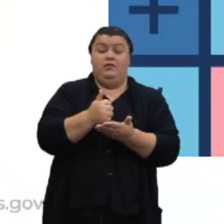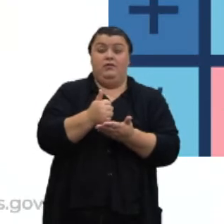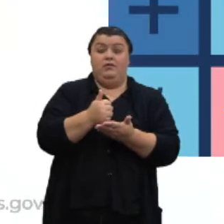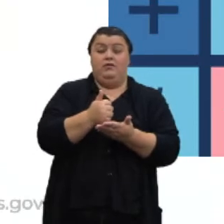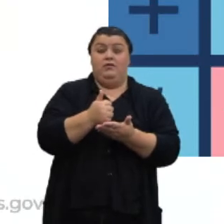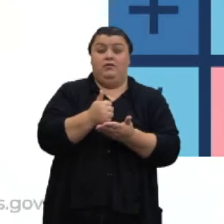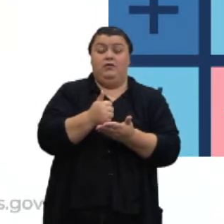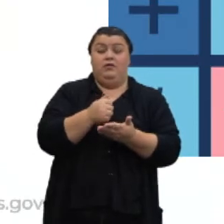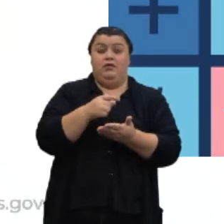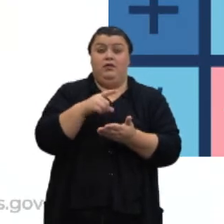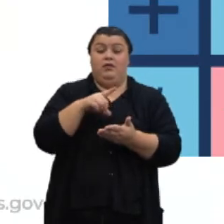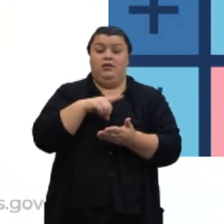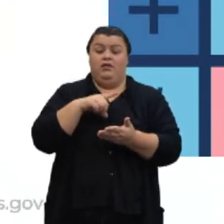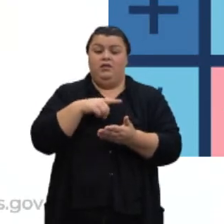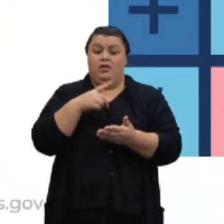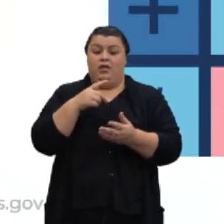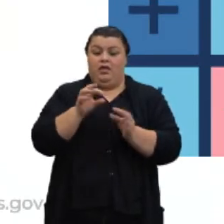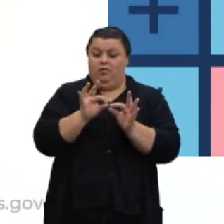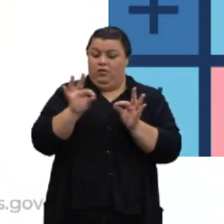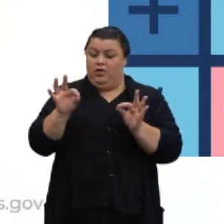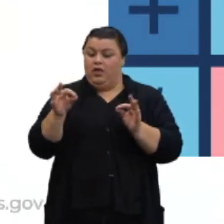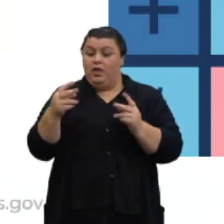que têm as mesmas medidas.